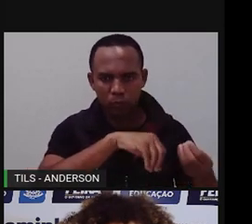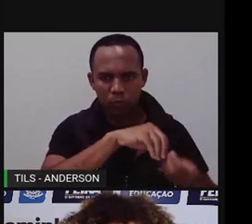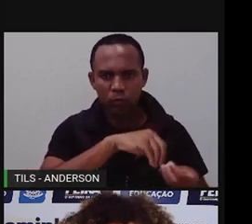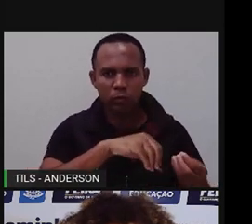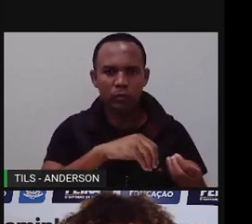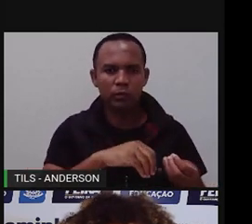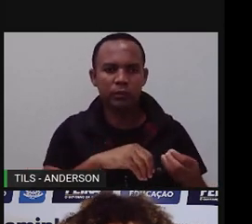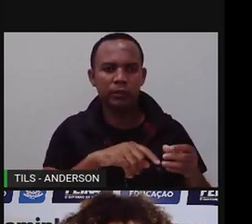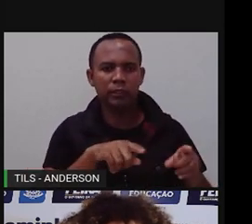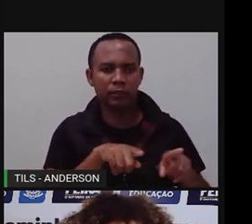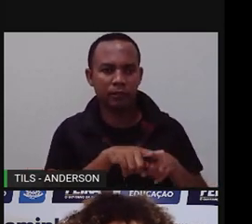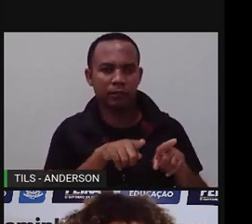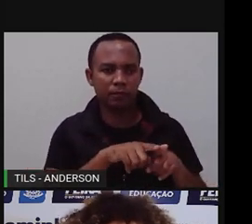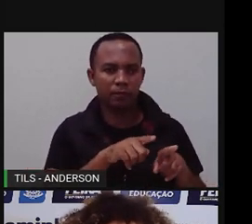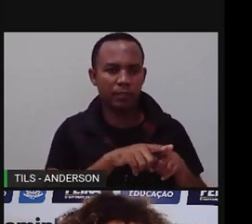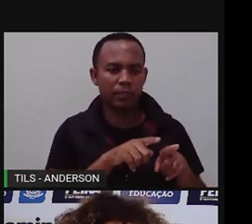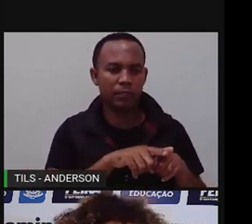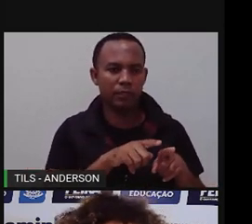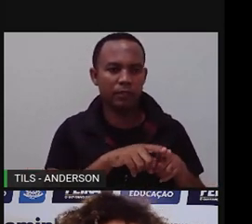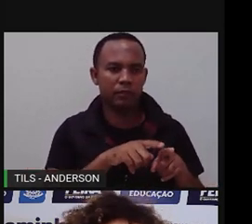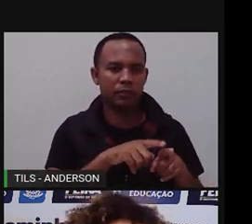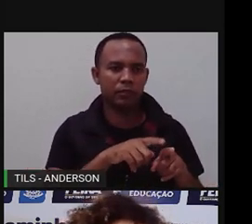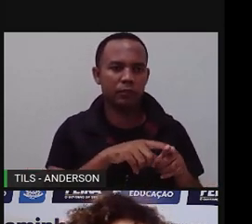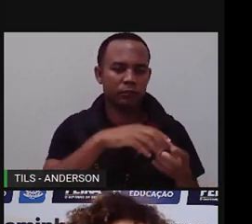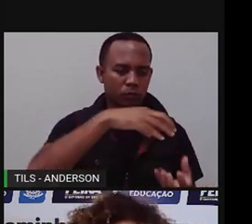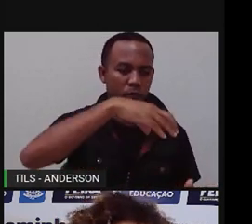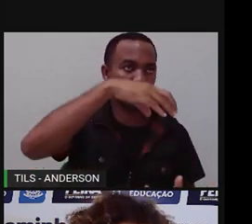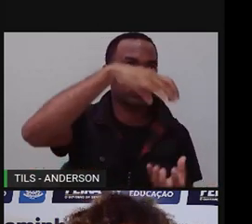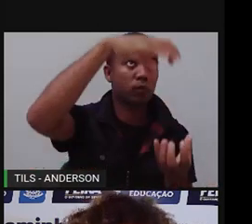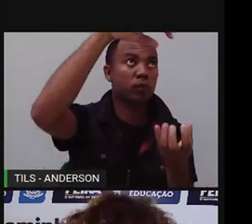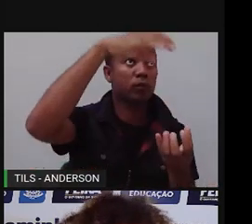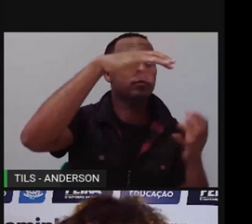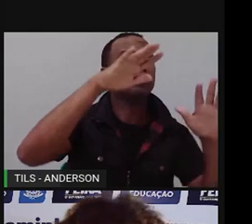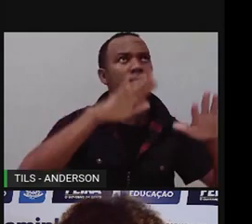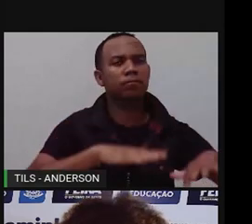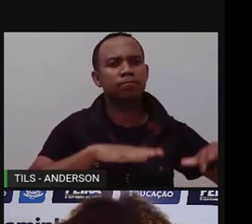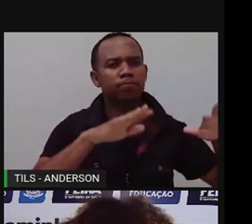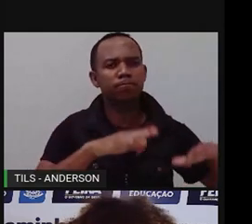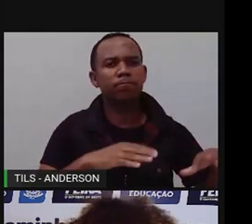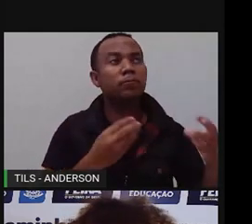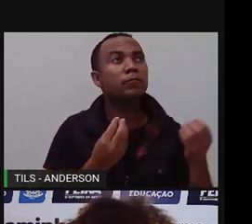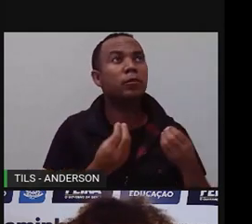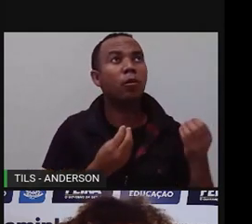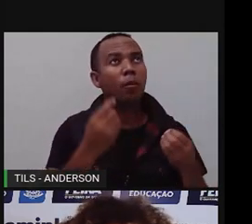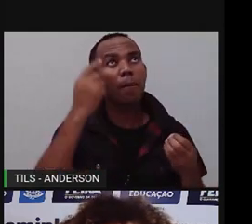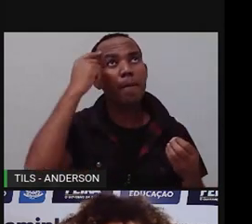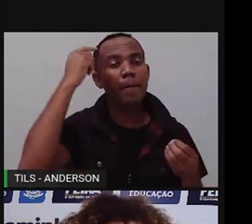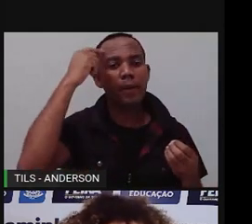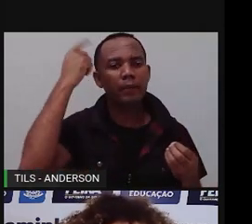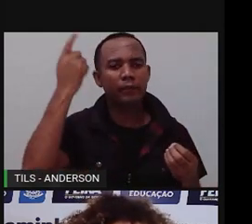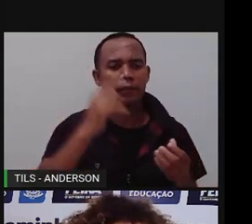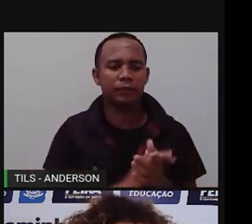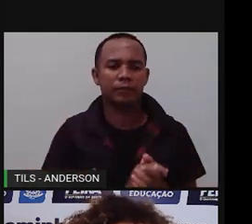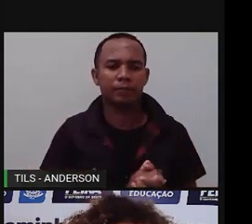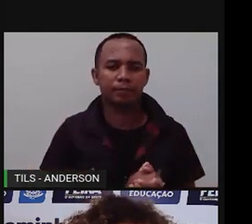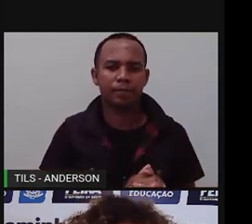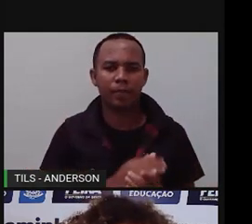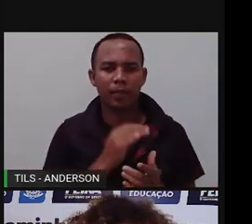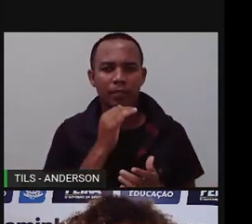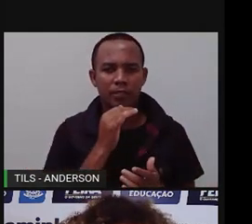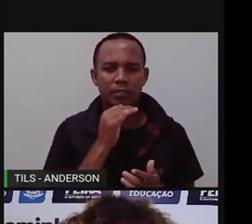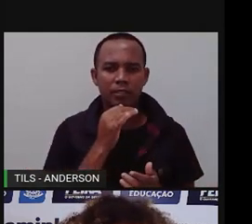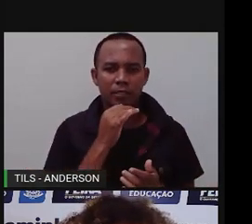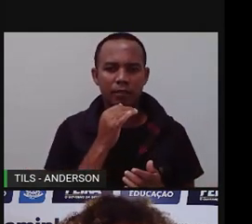católicos, mas sempre fazendo referência àquela divindade deles. Aí a gente vai ver isso daqui a pouco. Bom, são exemplos de